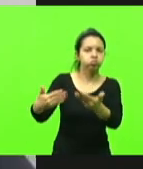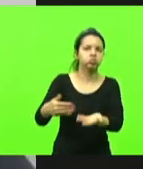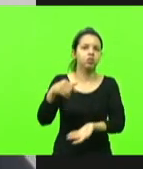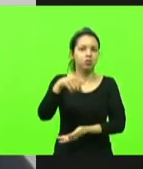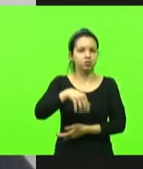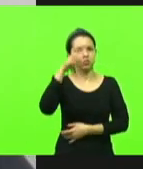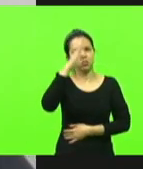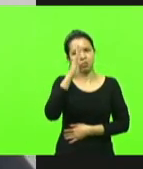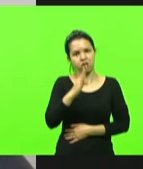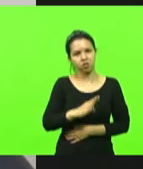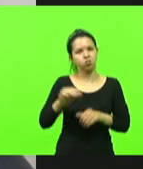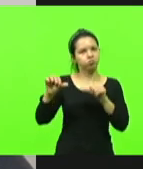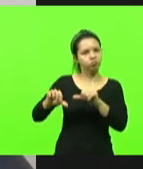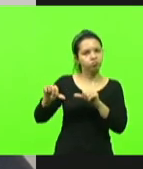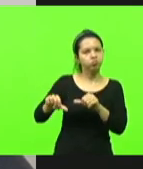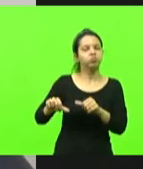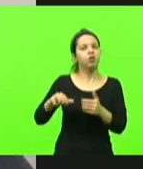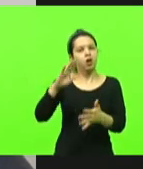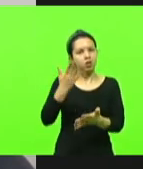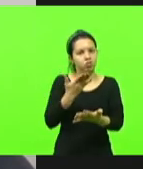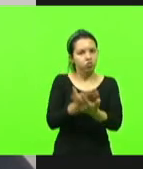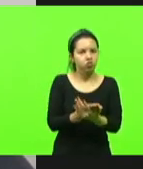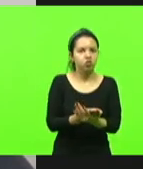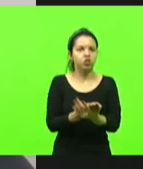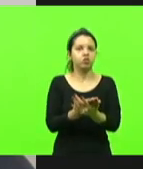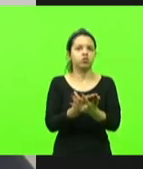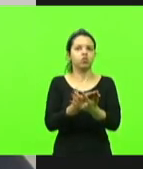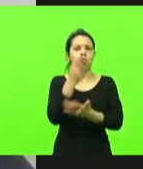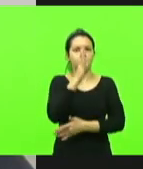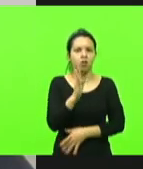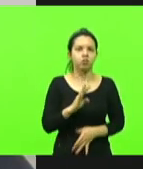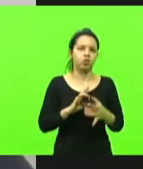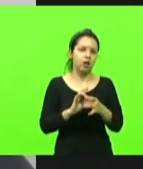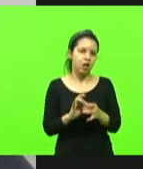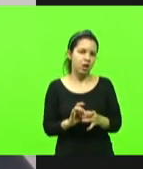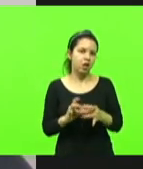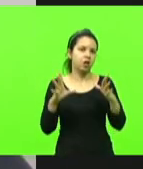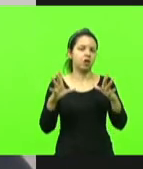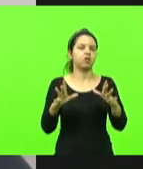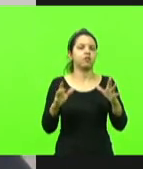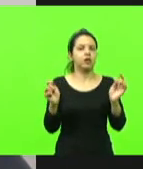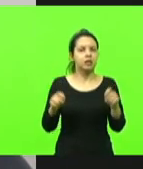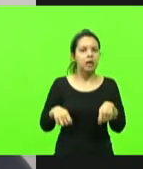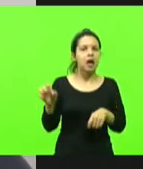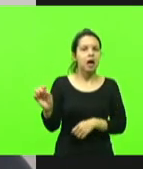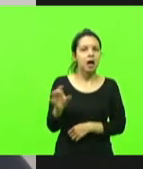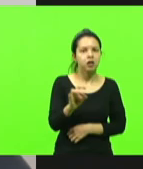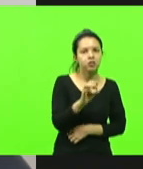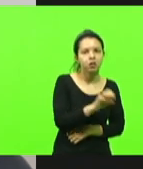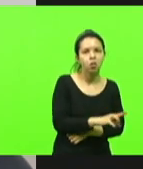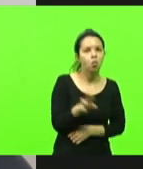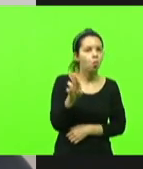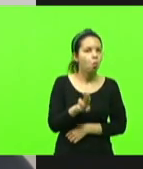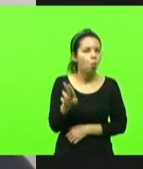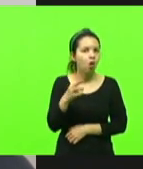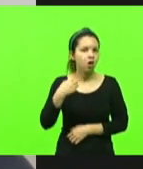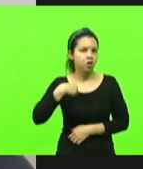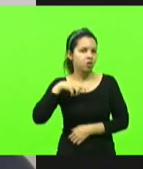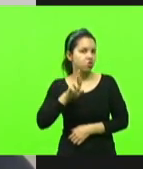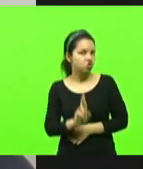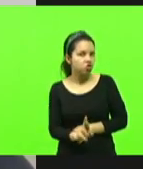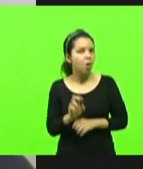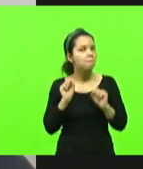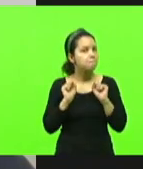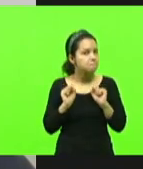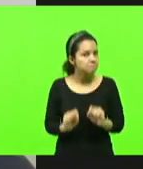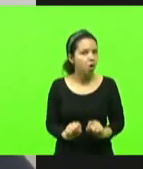nação, eu acredito sim numa nação livre, numa nação que permite cada um exercer a sua religião, eu